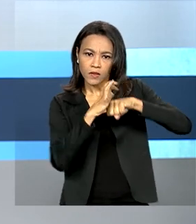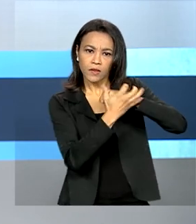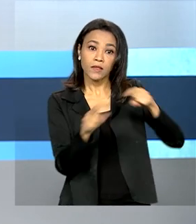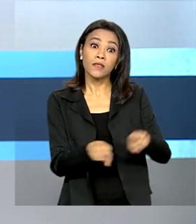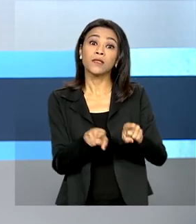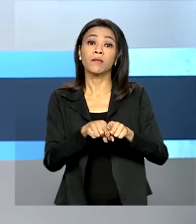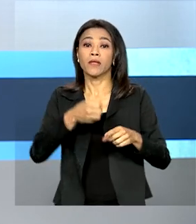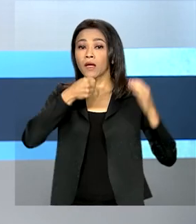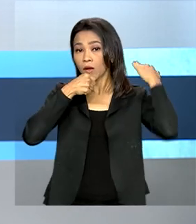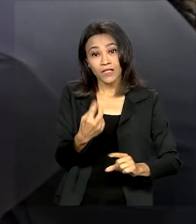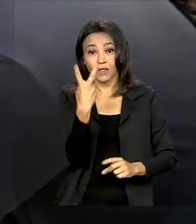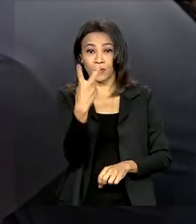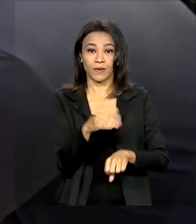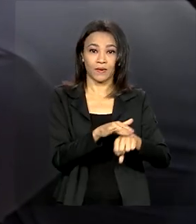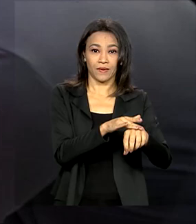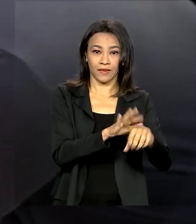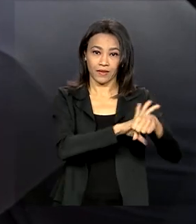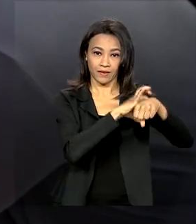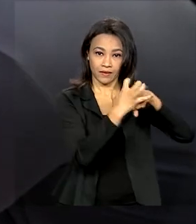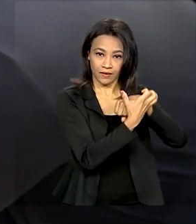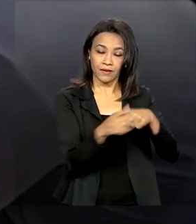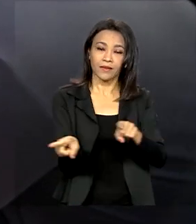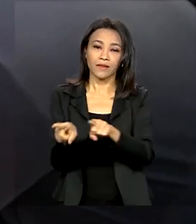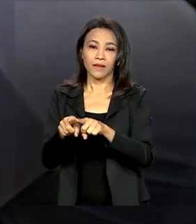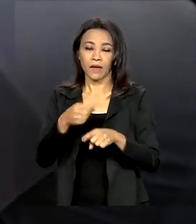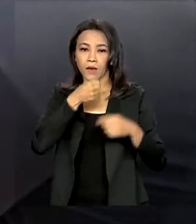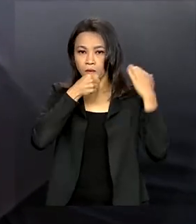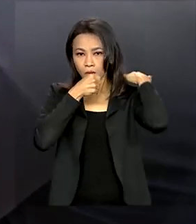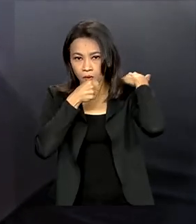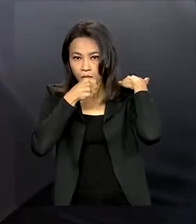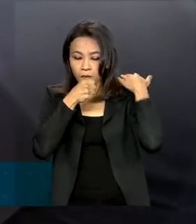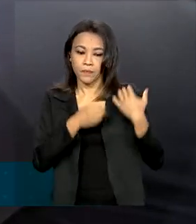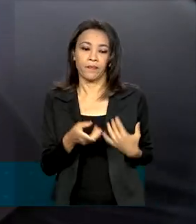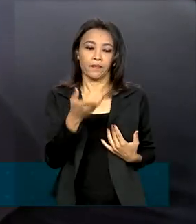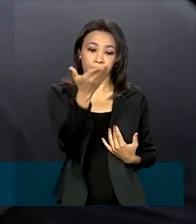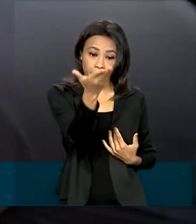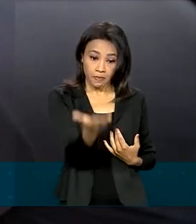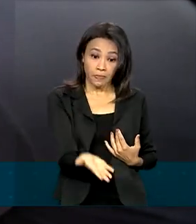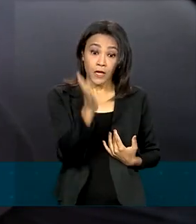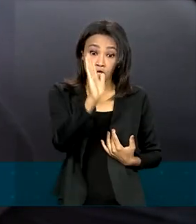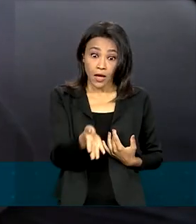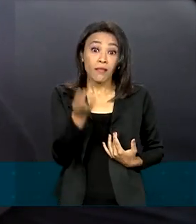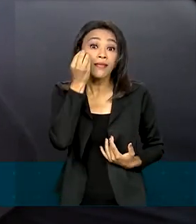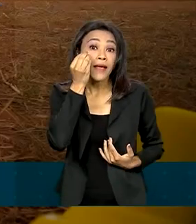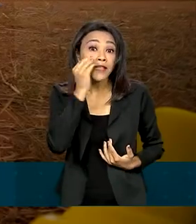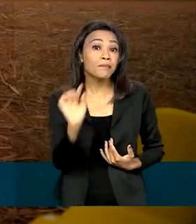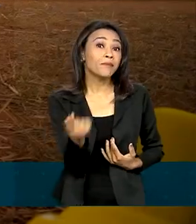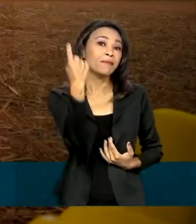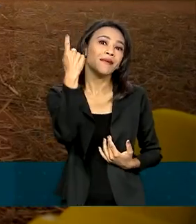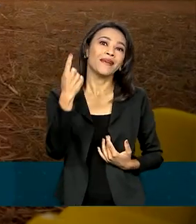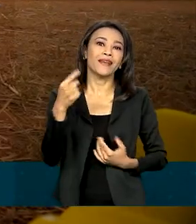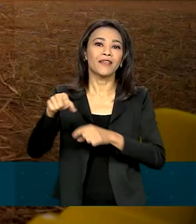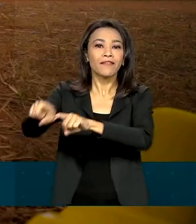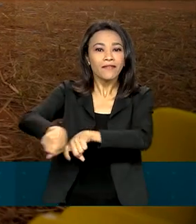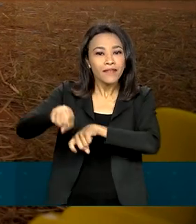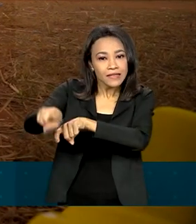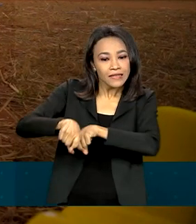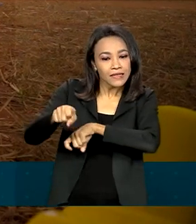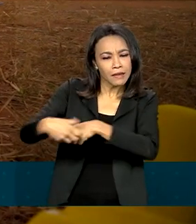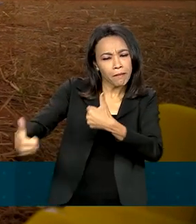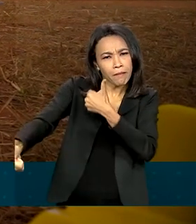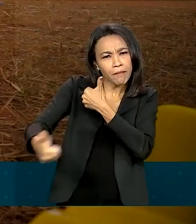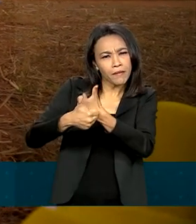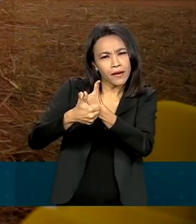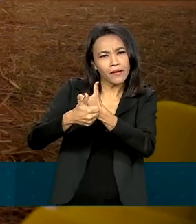da tuberculose. A Fiocruz já realizou o primeiro teste em uma fazenda perto de Brasília para verificar as